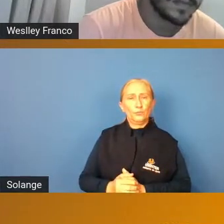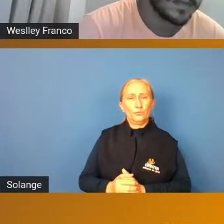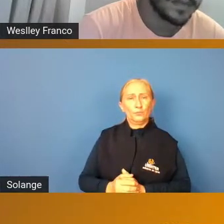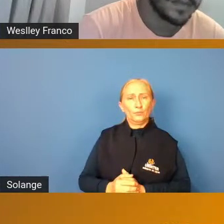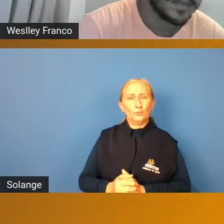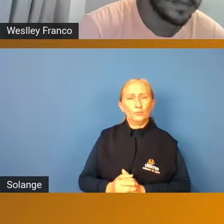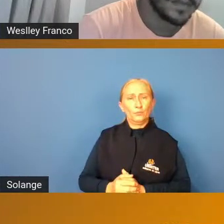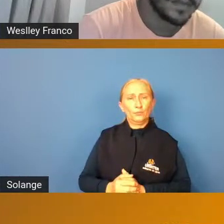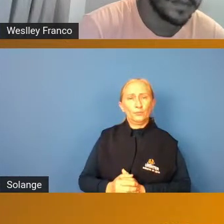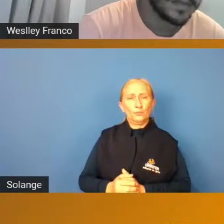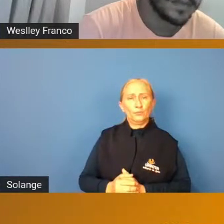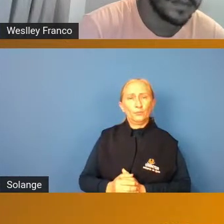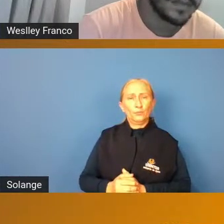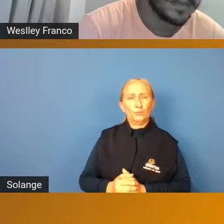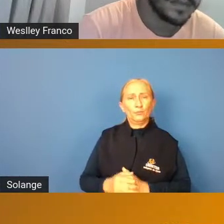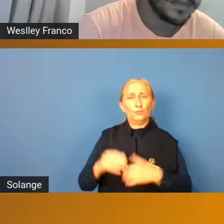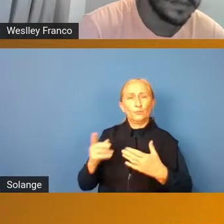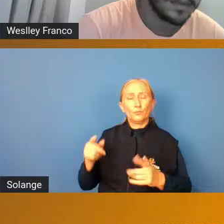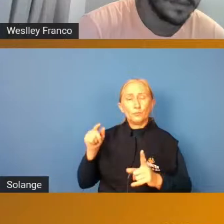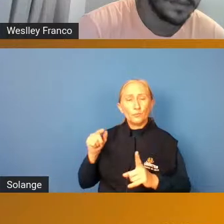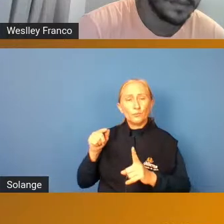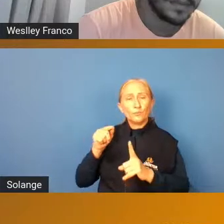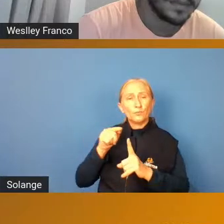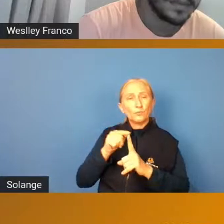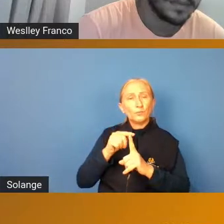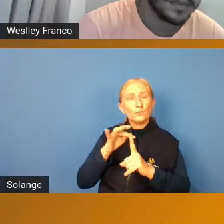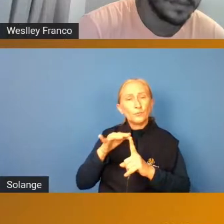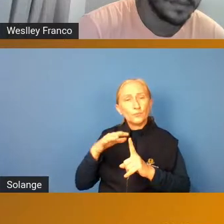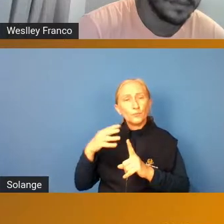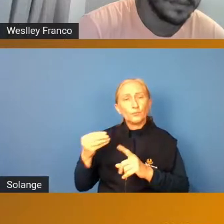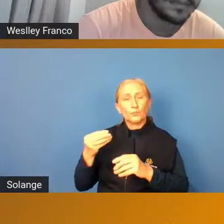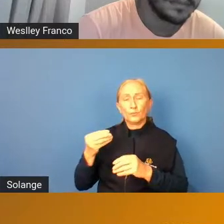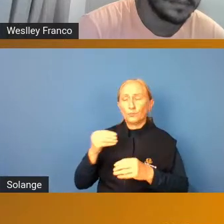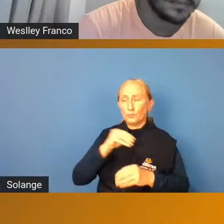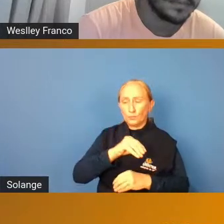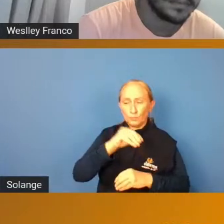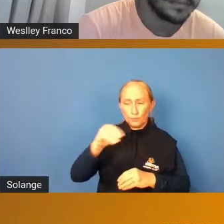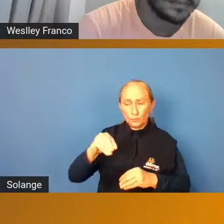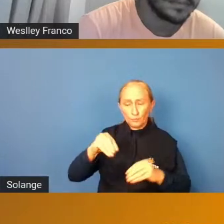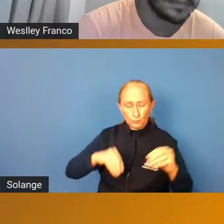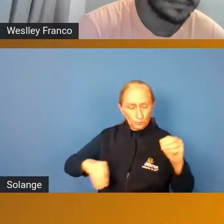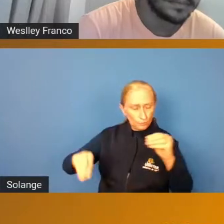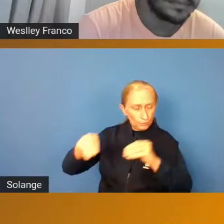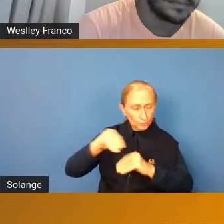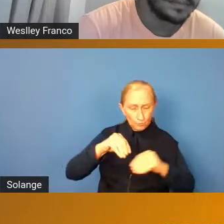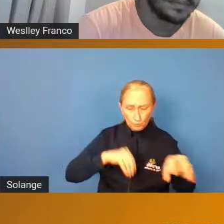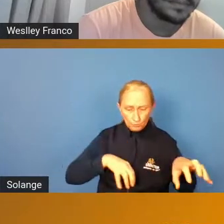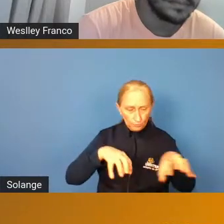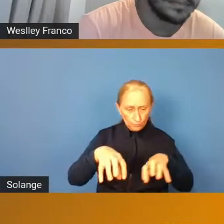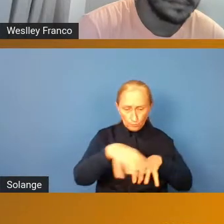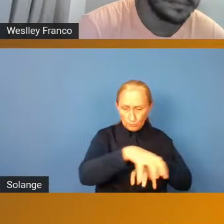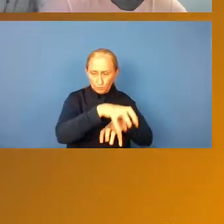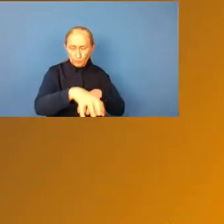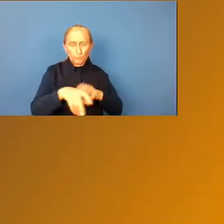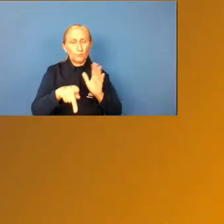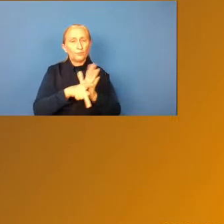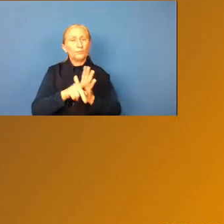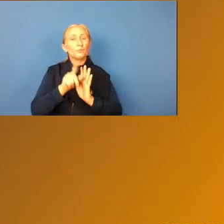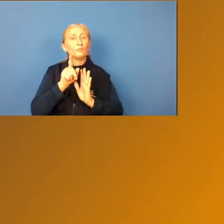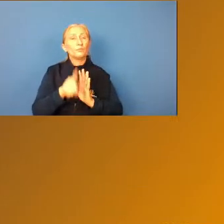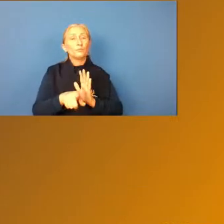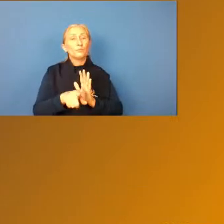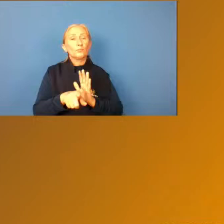da função dessas peças do jogo dessas posições do jogo em relação